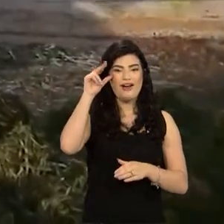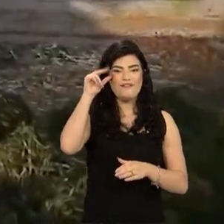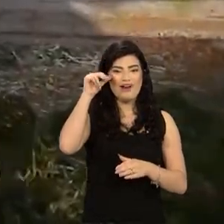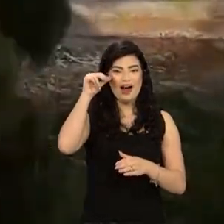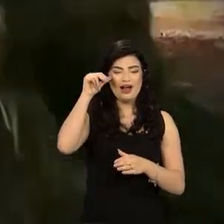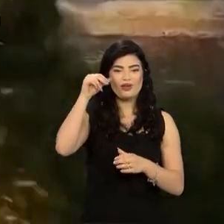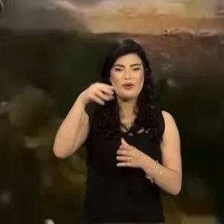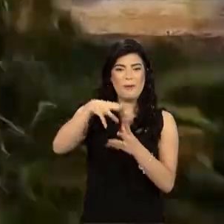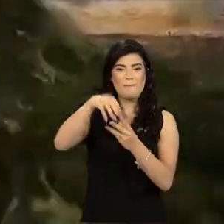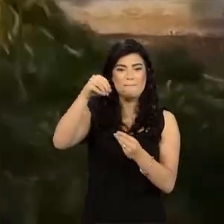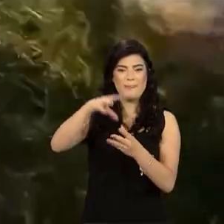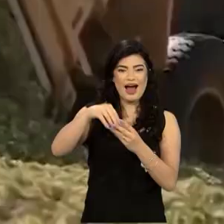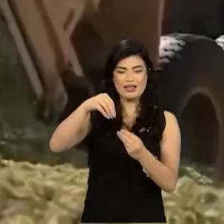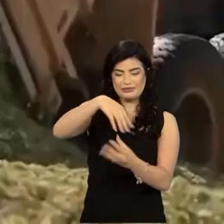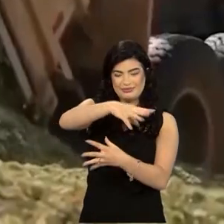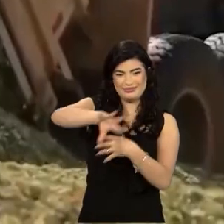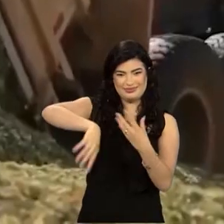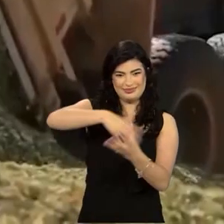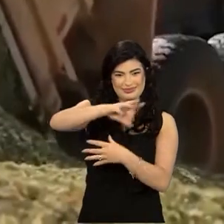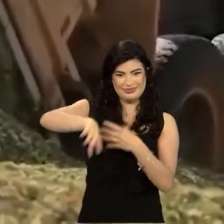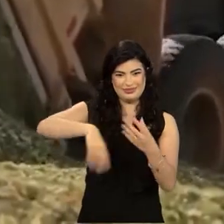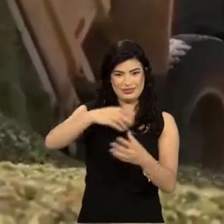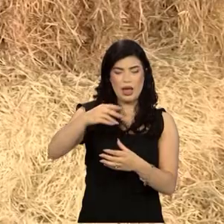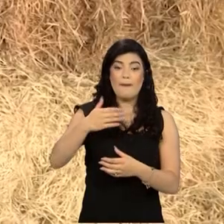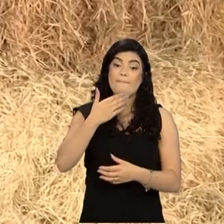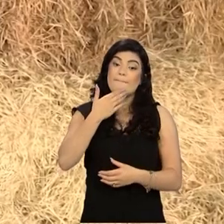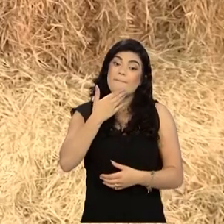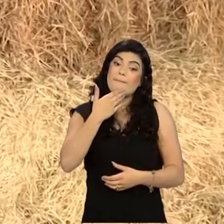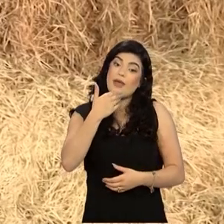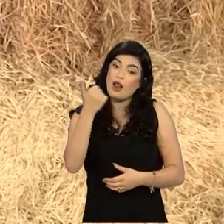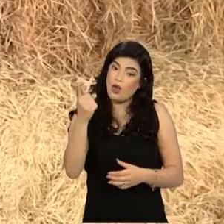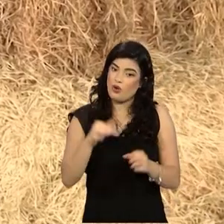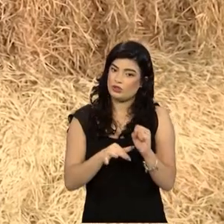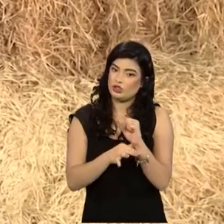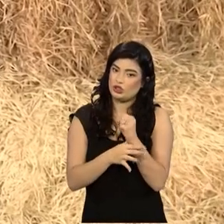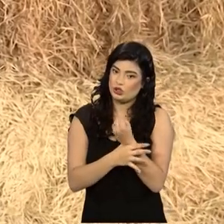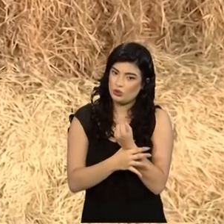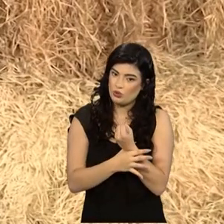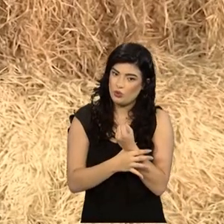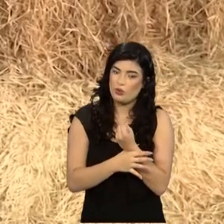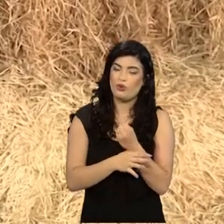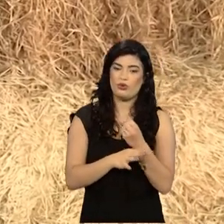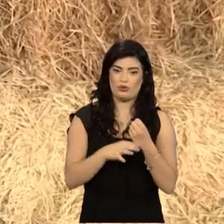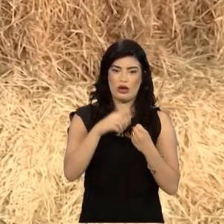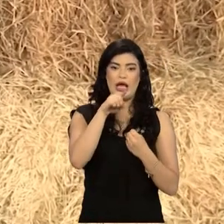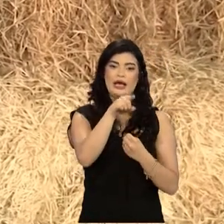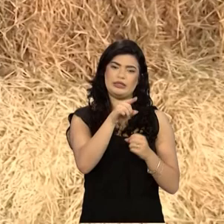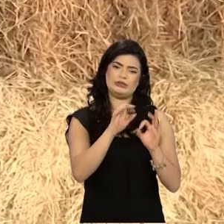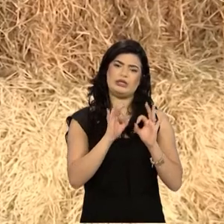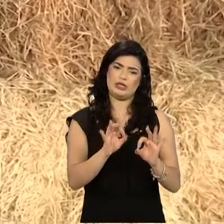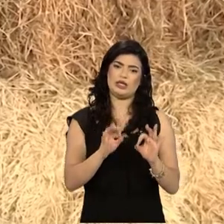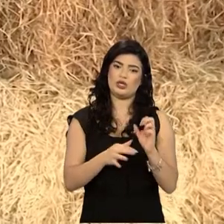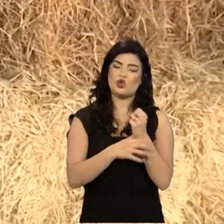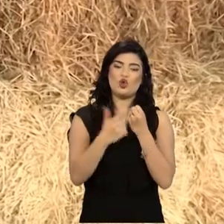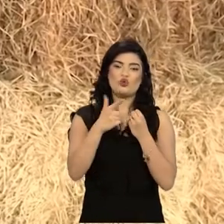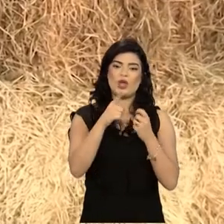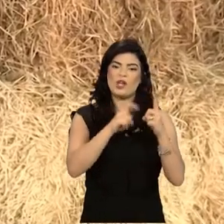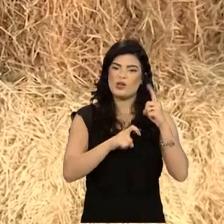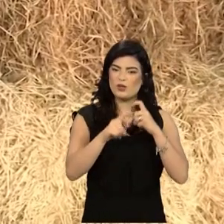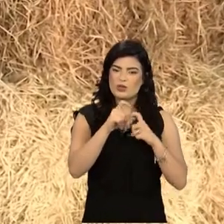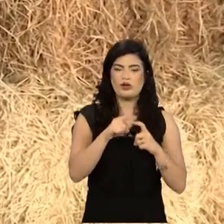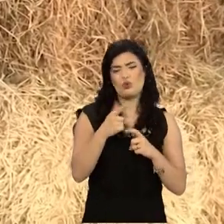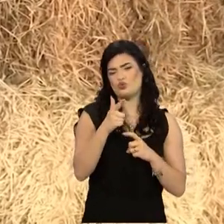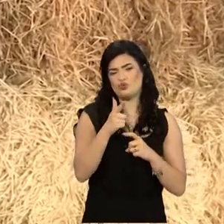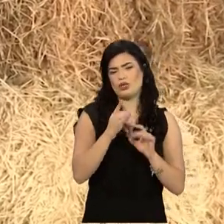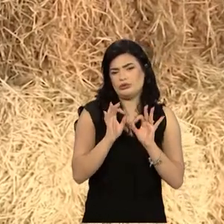volumoso é o alimento mais seguro para os cavalos, né? Então, principalmente os fenos são muito seguros. O feno pode ser feno de capim